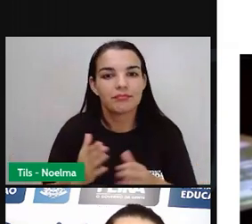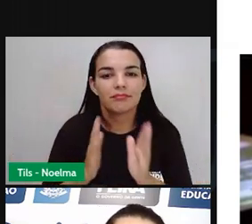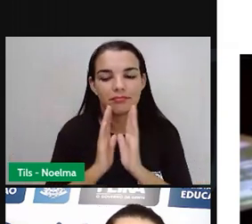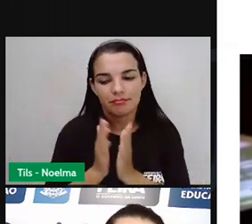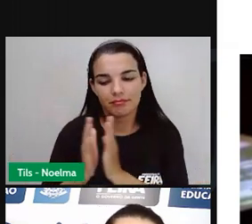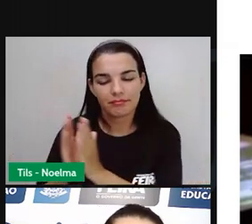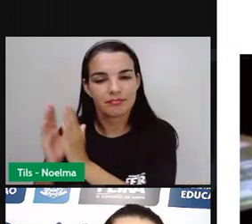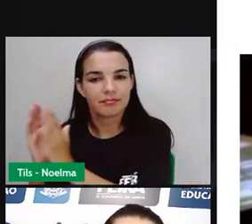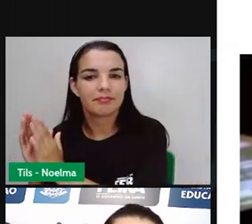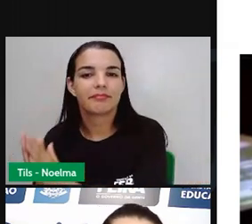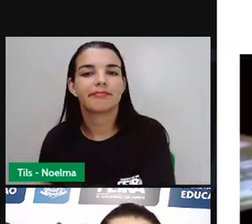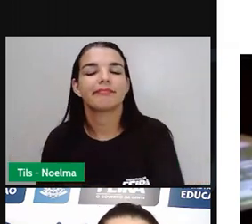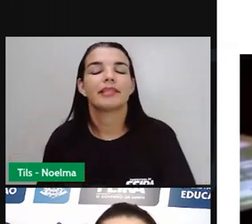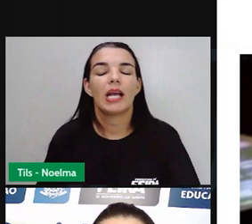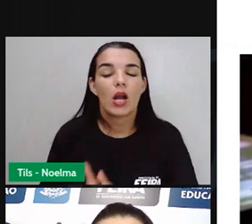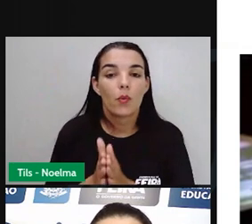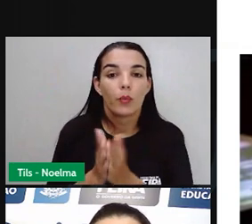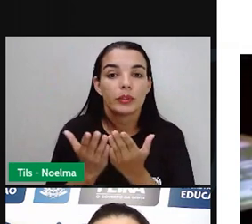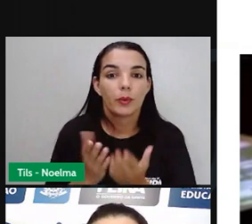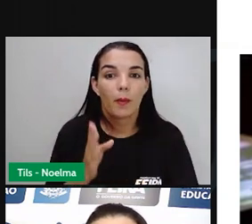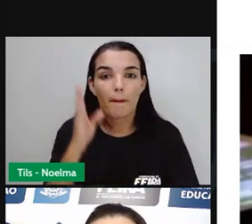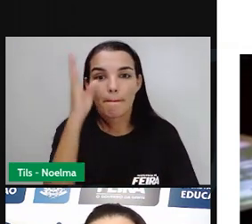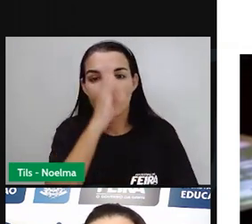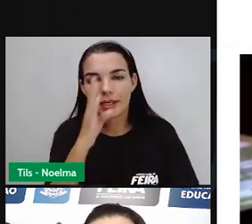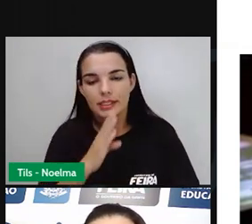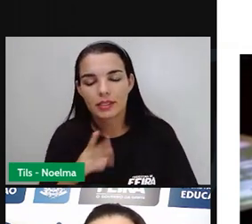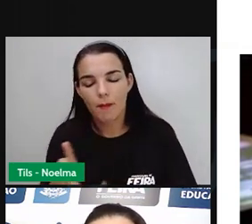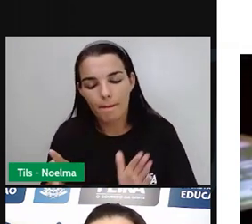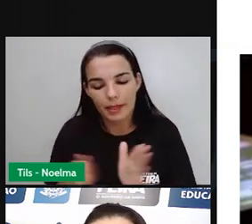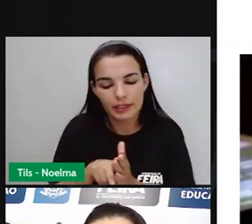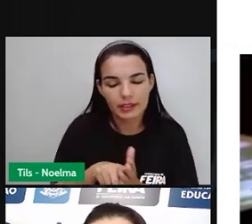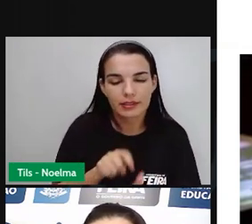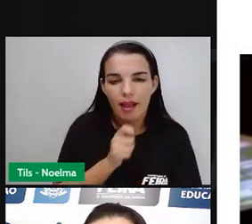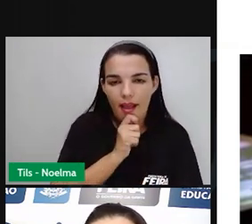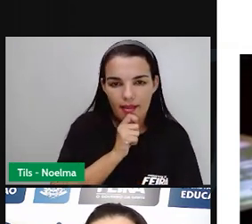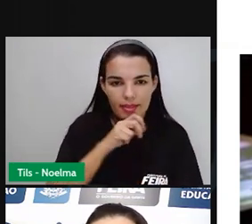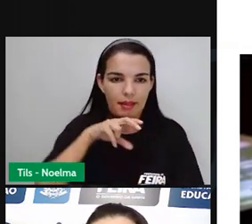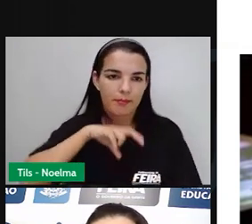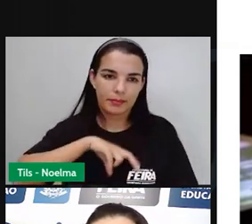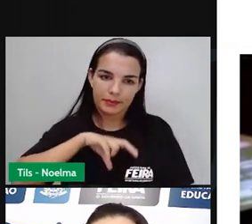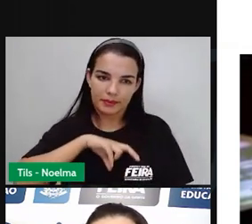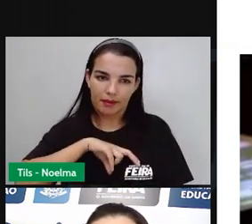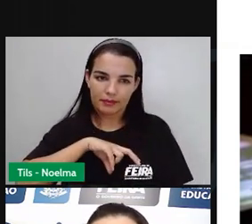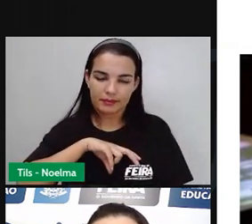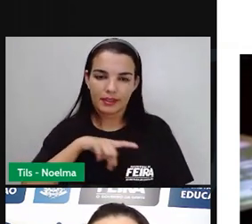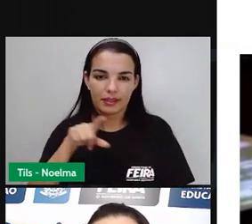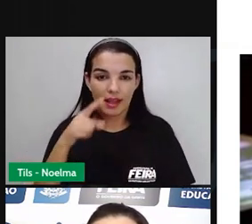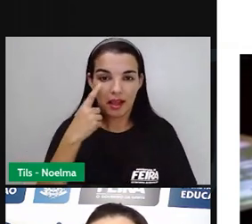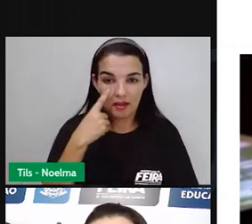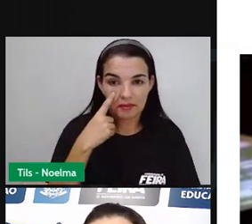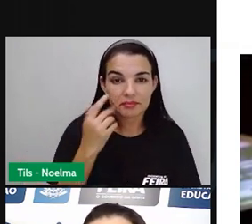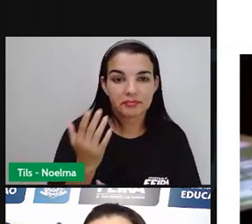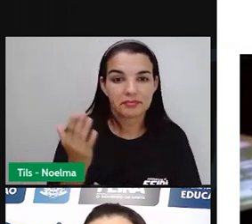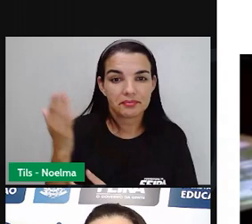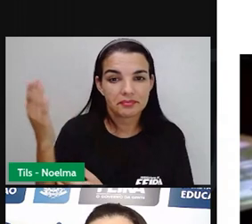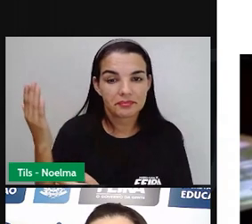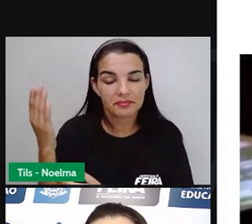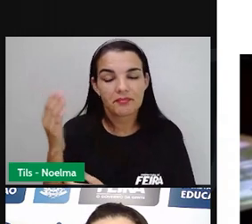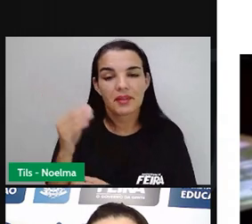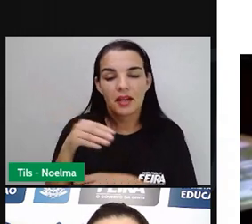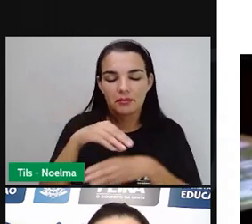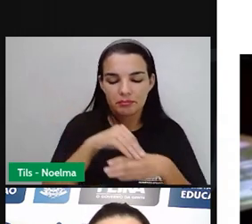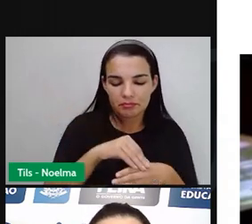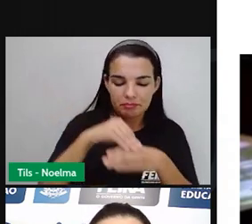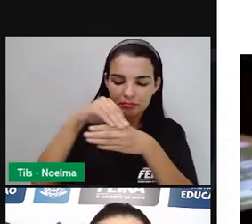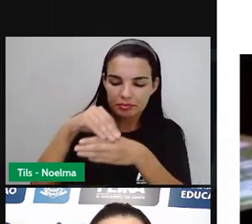do colonialismo, né, quando o Brasil aí era ainda colônia de Portugal, e esses imigrantes, eles vieram para